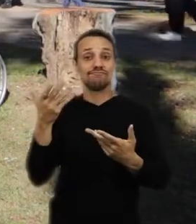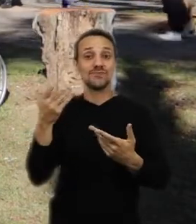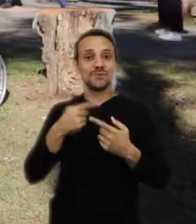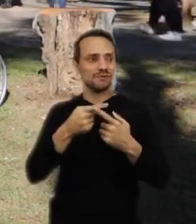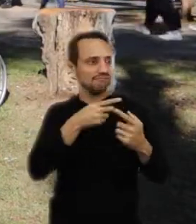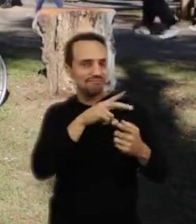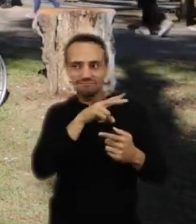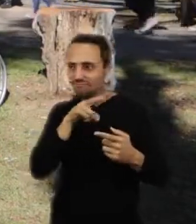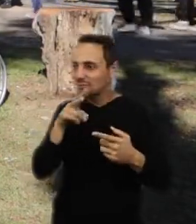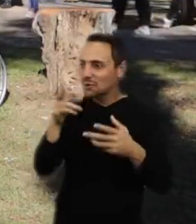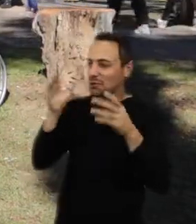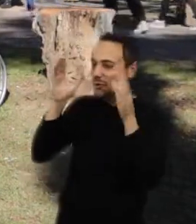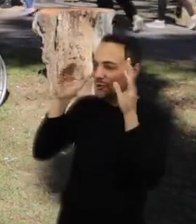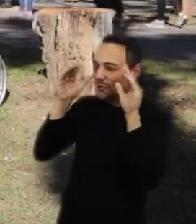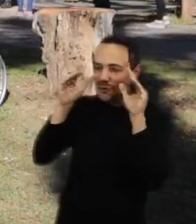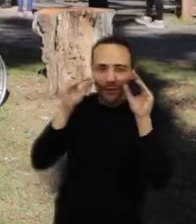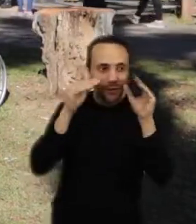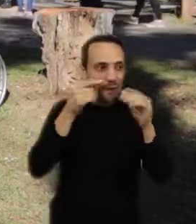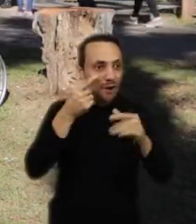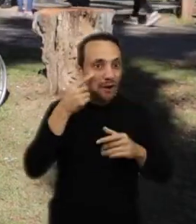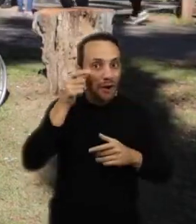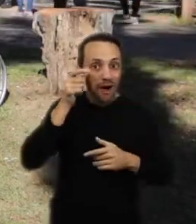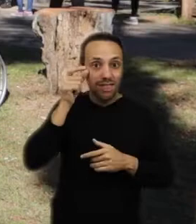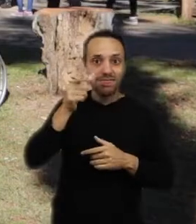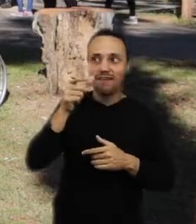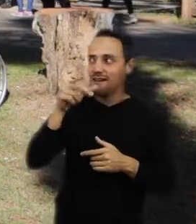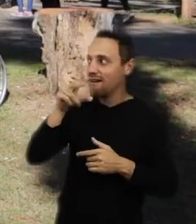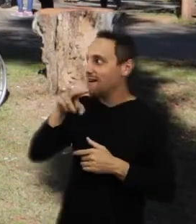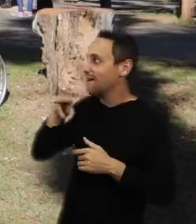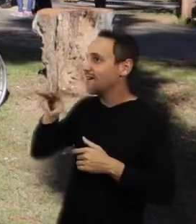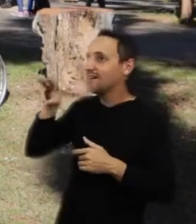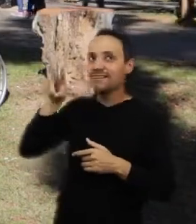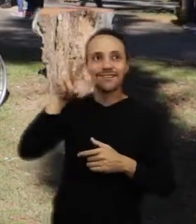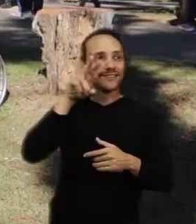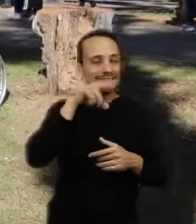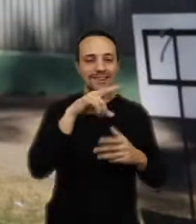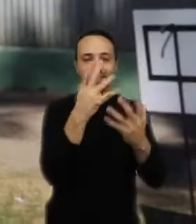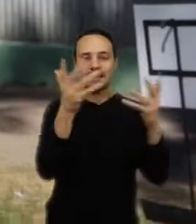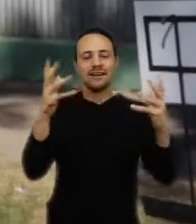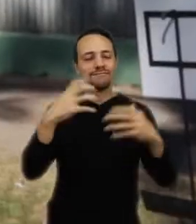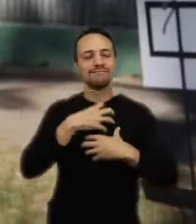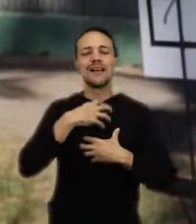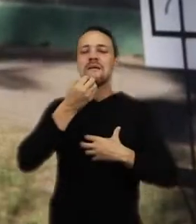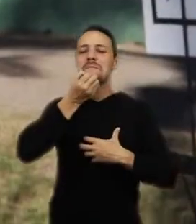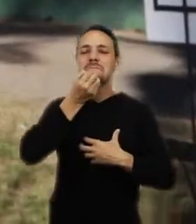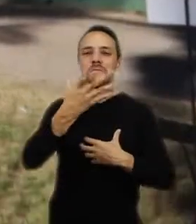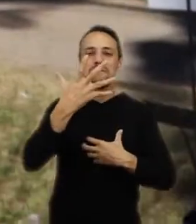olhar diferente da criança para a natureza é muito, muito gratificante.